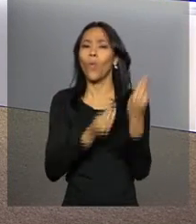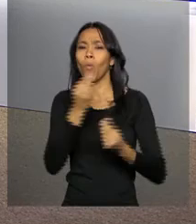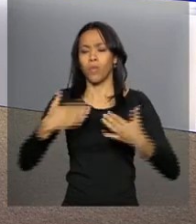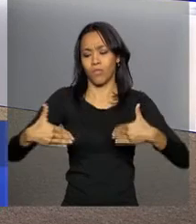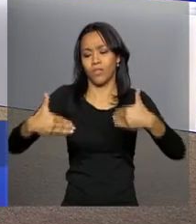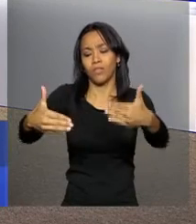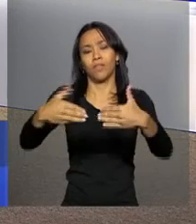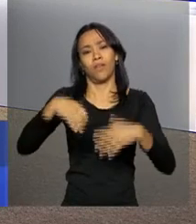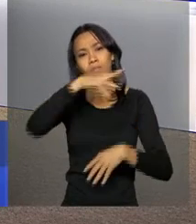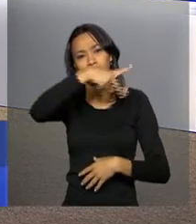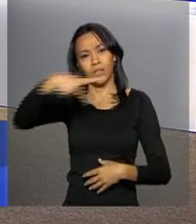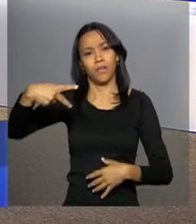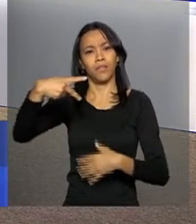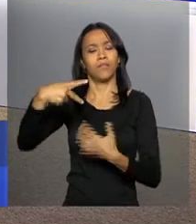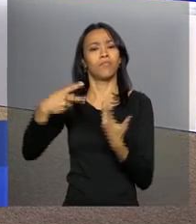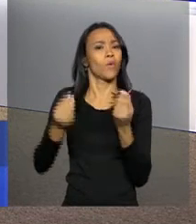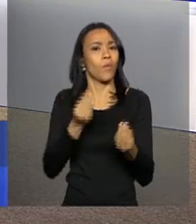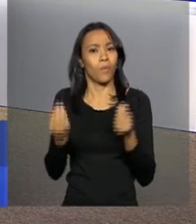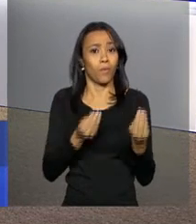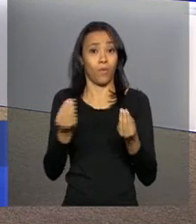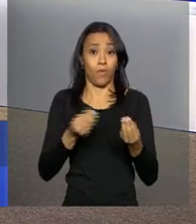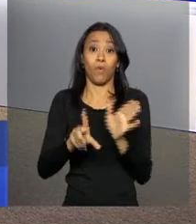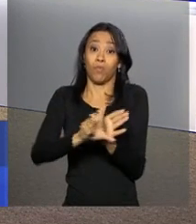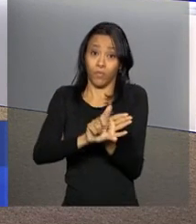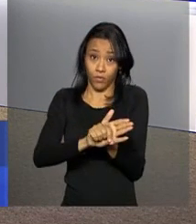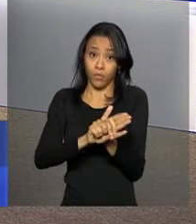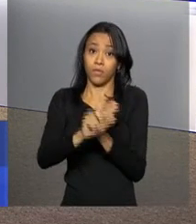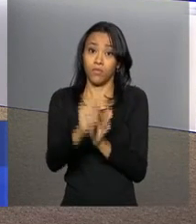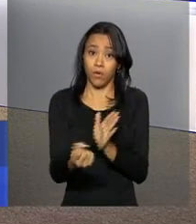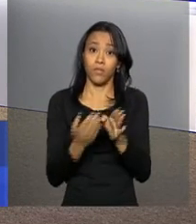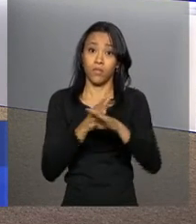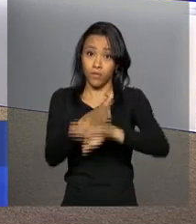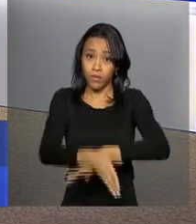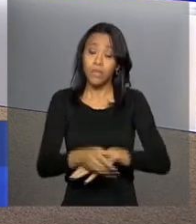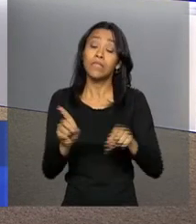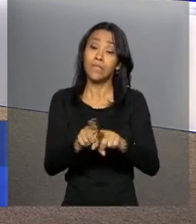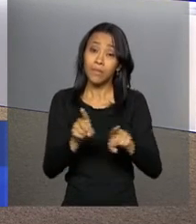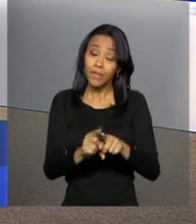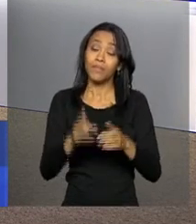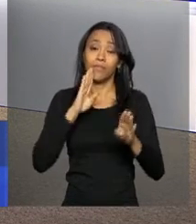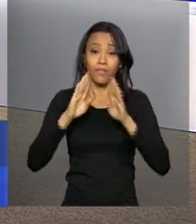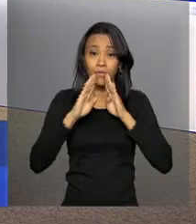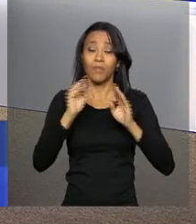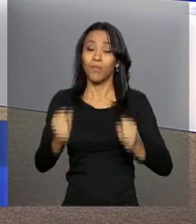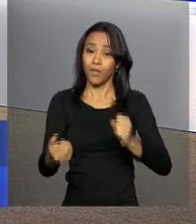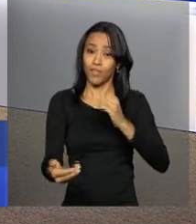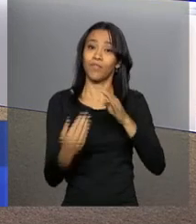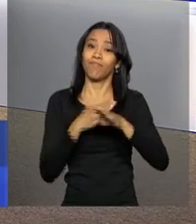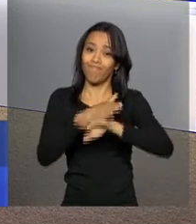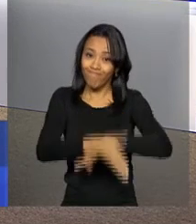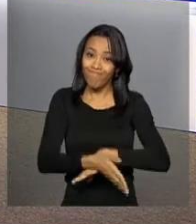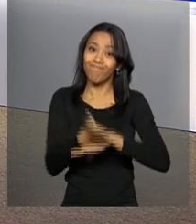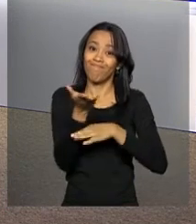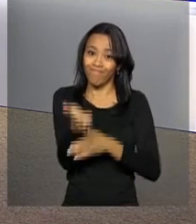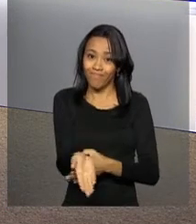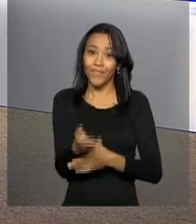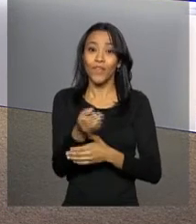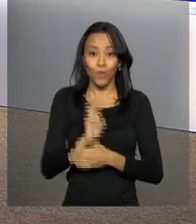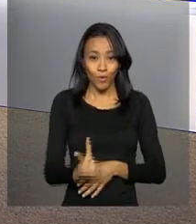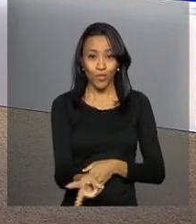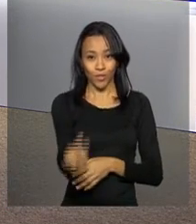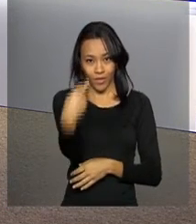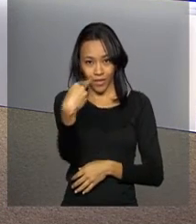Federal também nas nossas redes sociais, twitter.com.br tvnbr e facebook.com.br tvnbr.